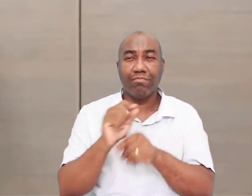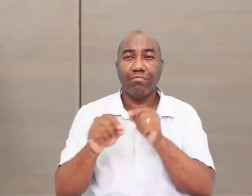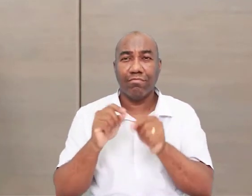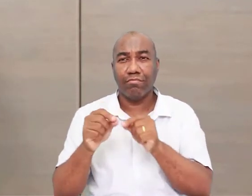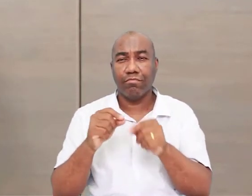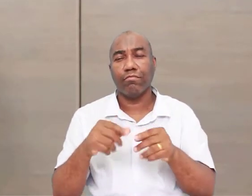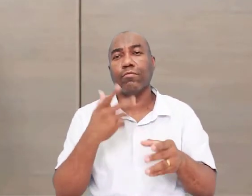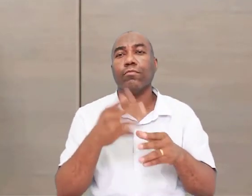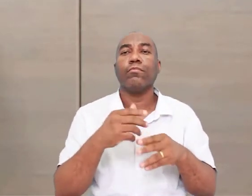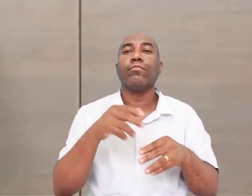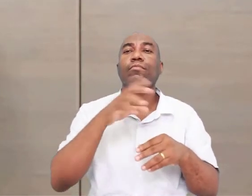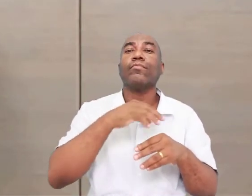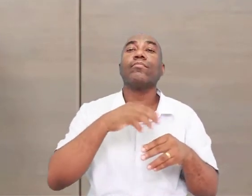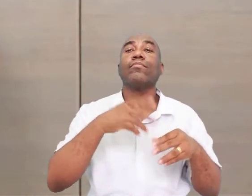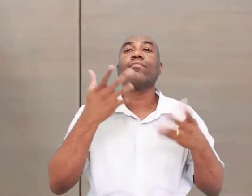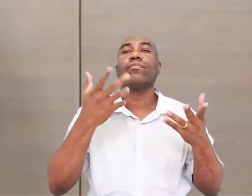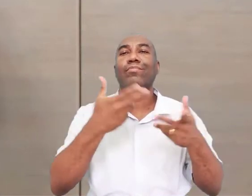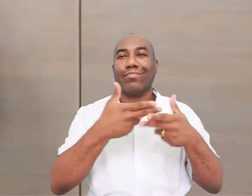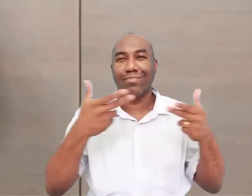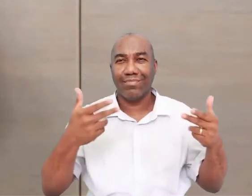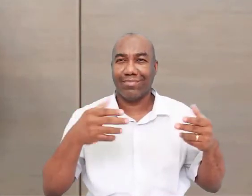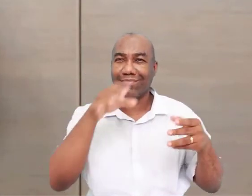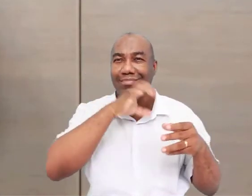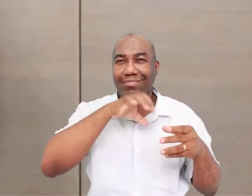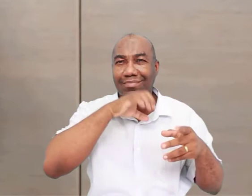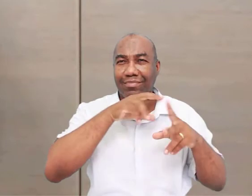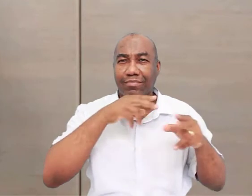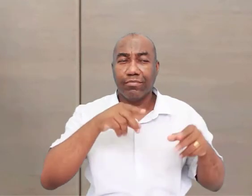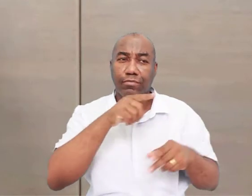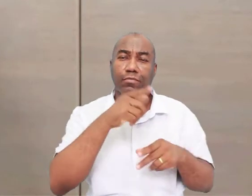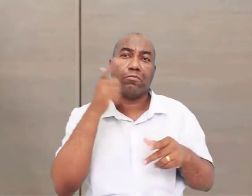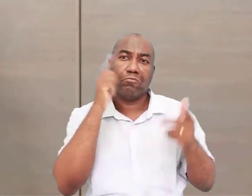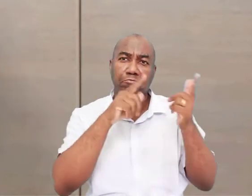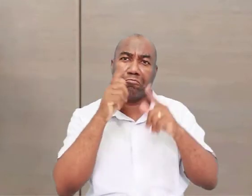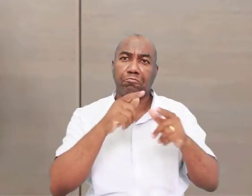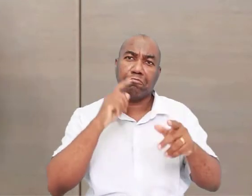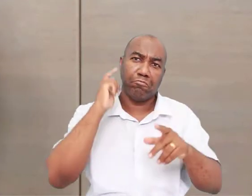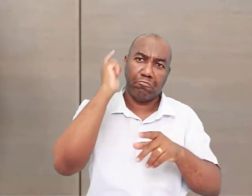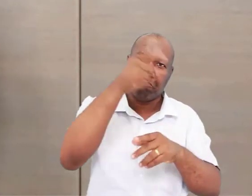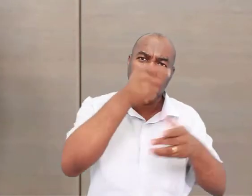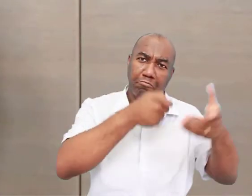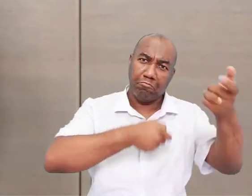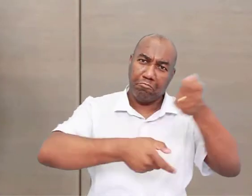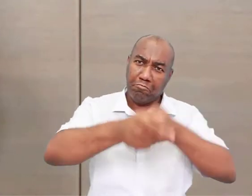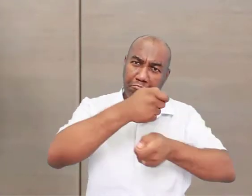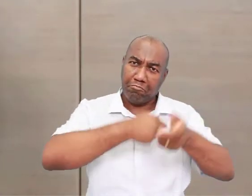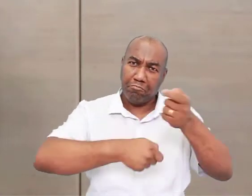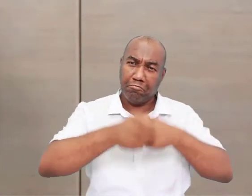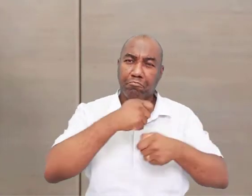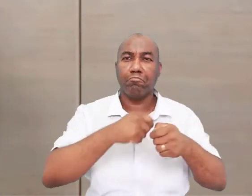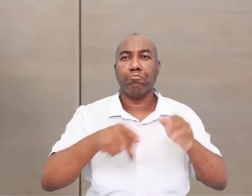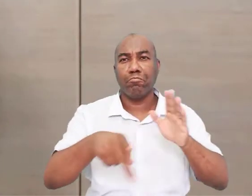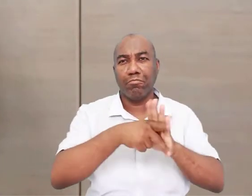um processo lento de domesticação de animais. Eles acham que é nesse período que vai começar a domesticação dos